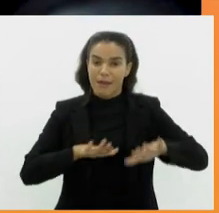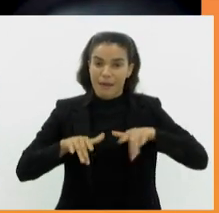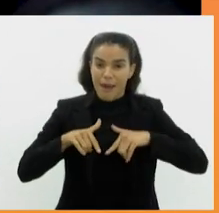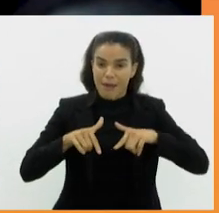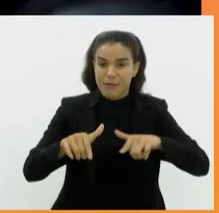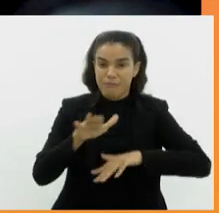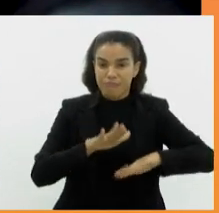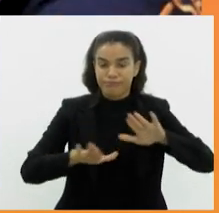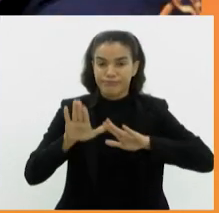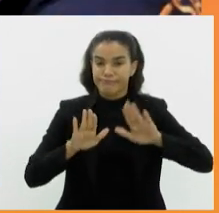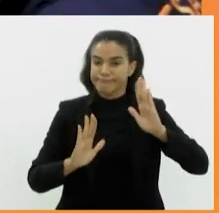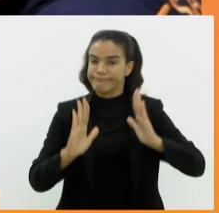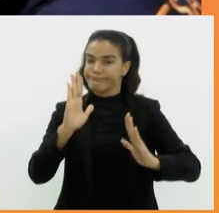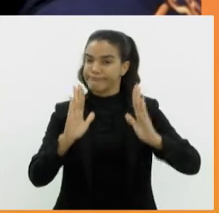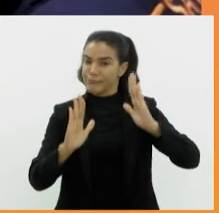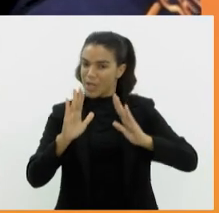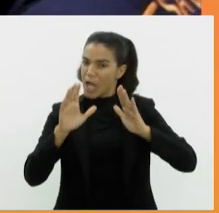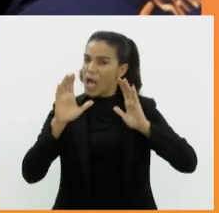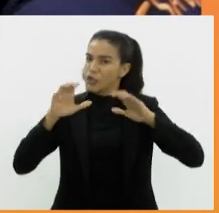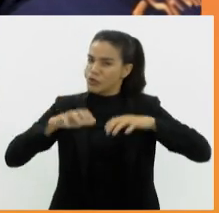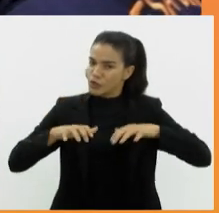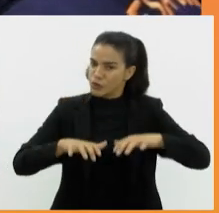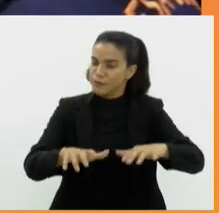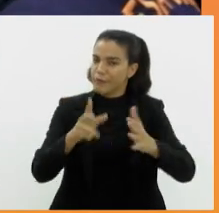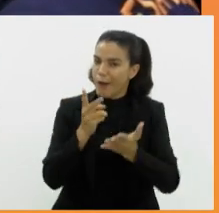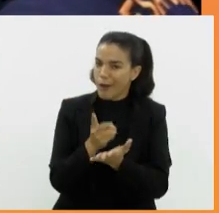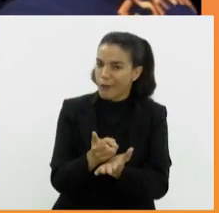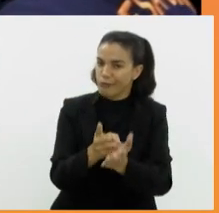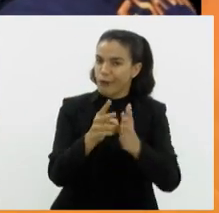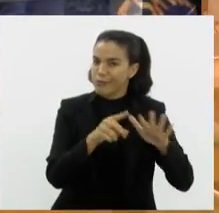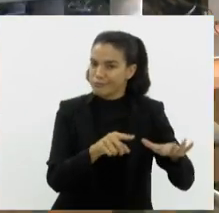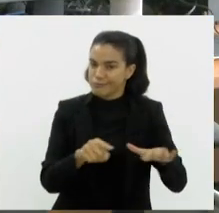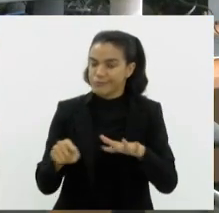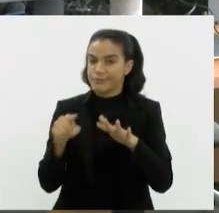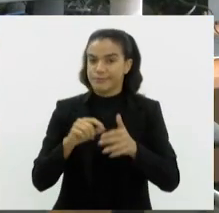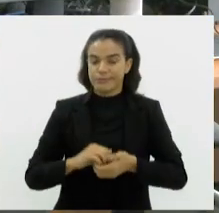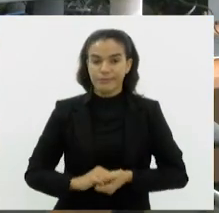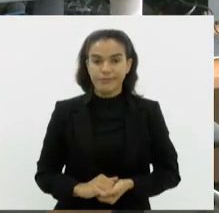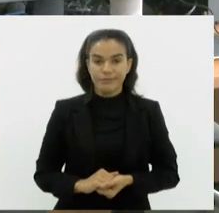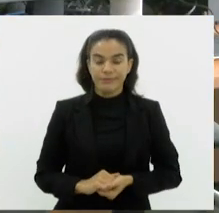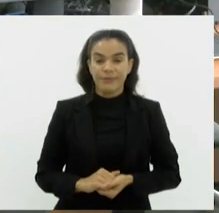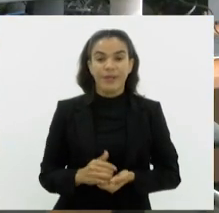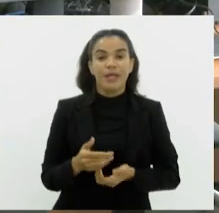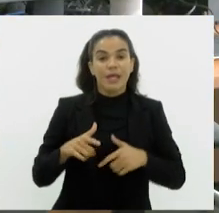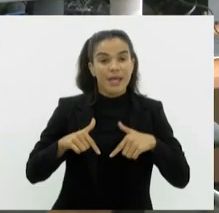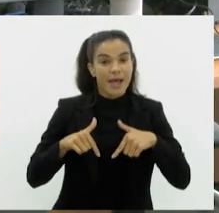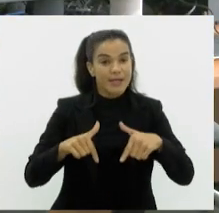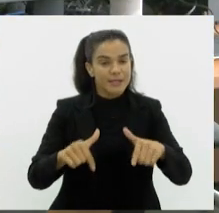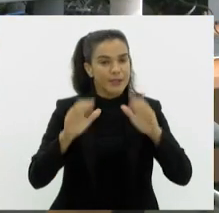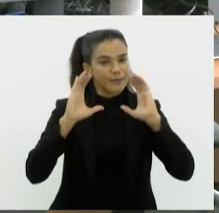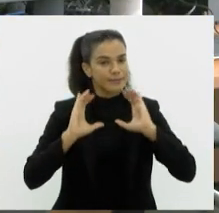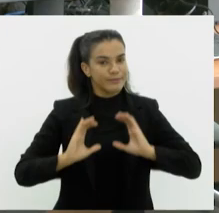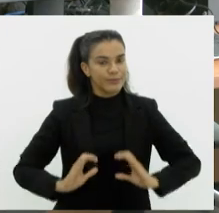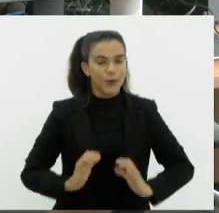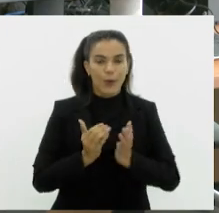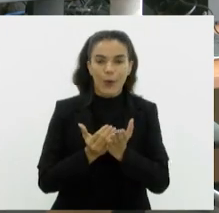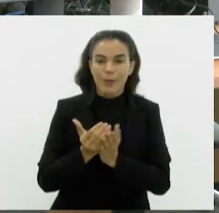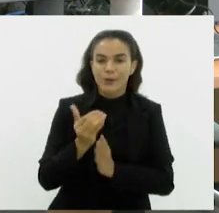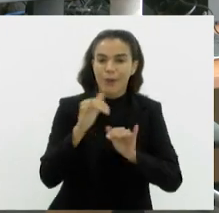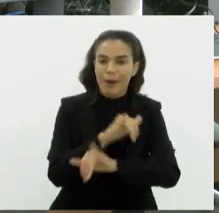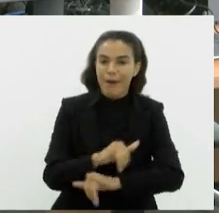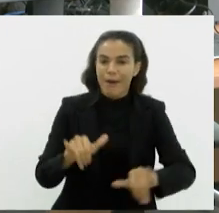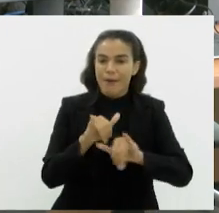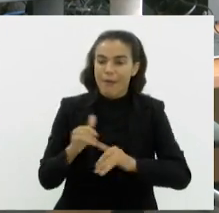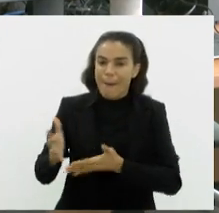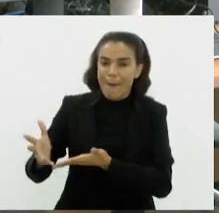Segundo a previsão, a chuva vai continuar ao longo dessa semana. E a Ação da Cidadania iniciou uma campanha para